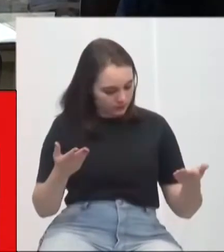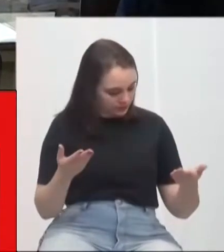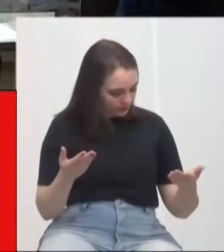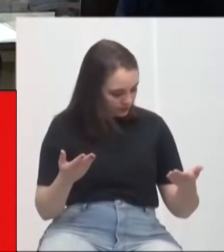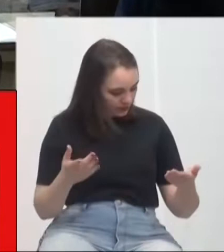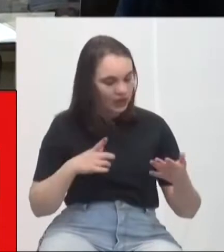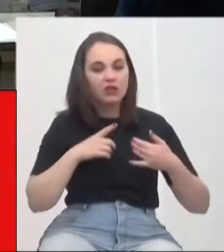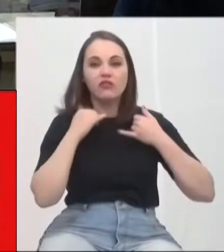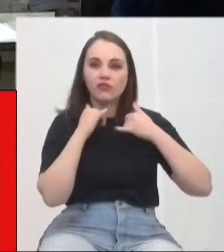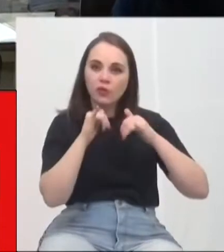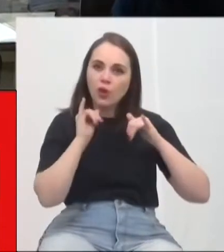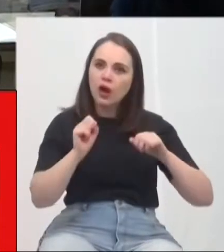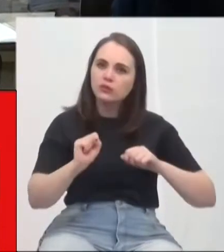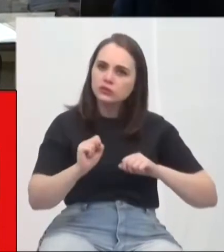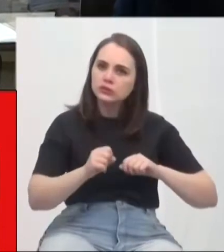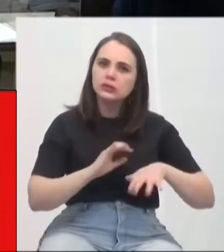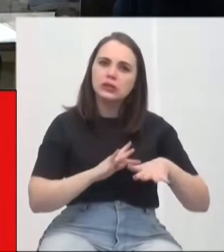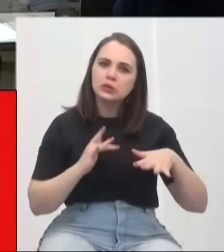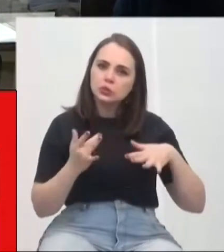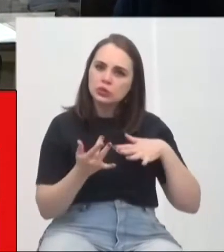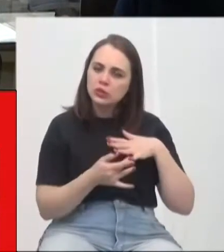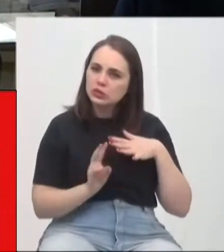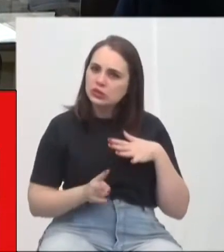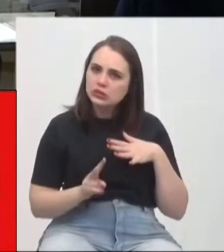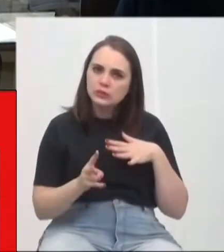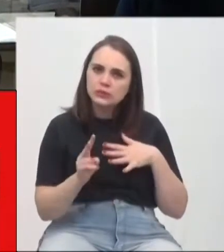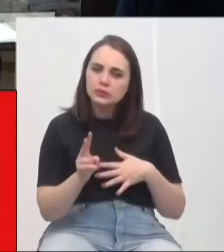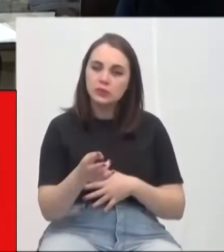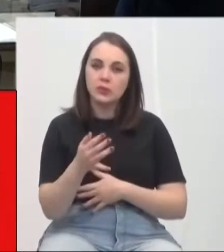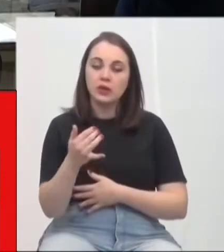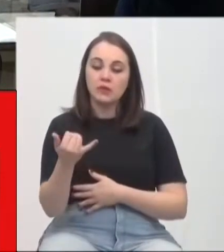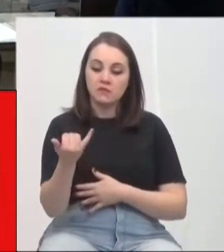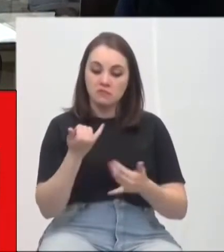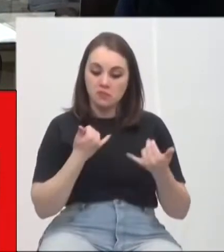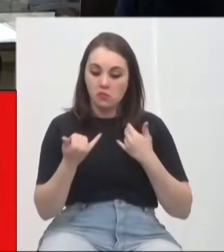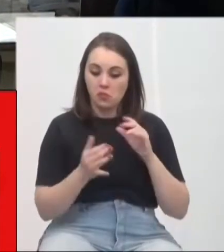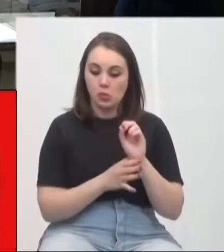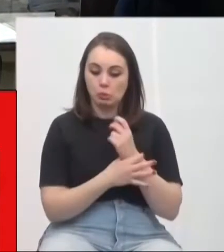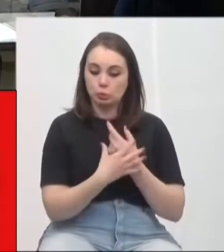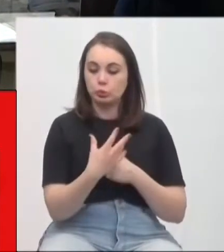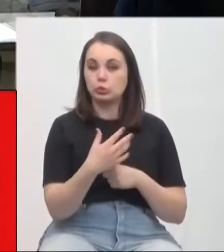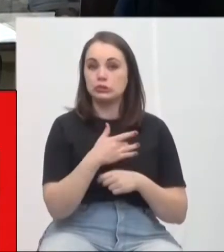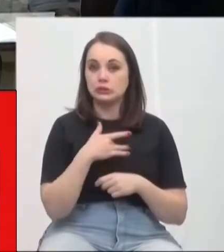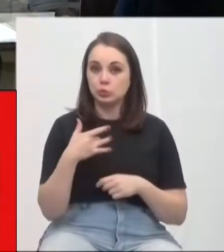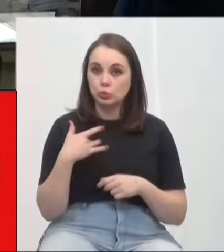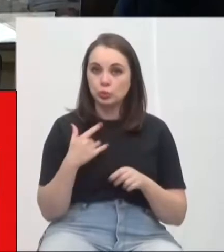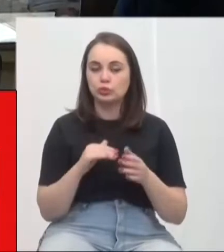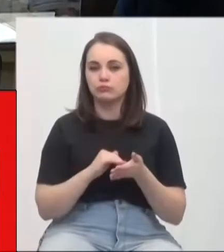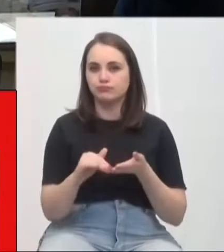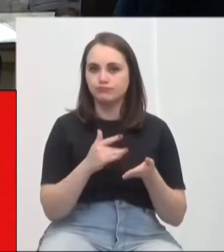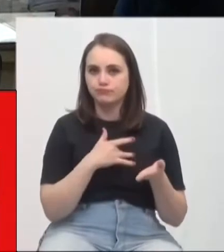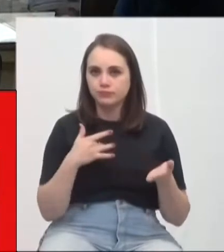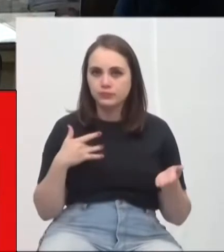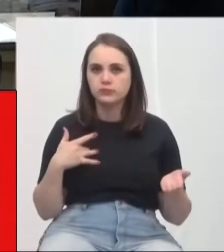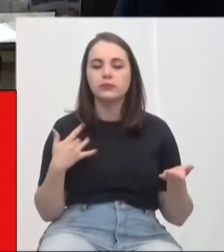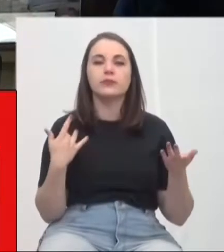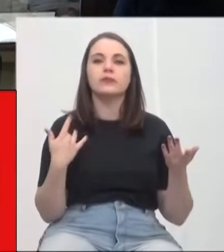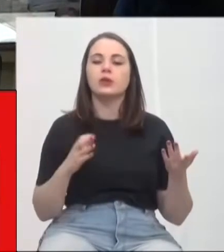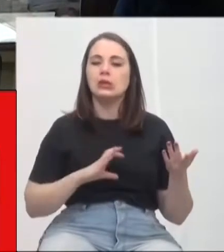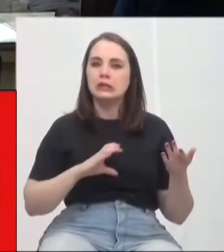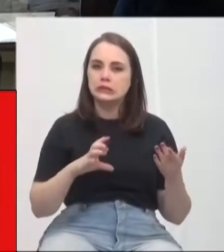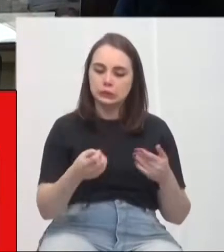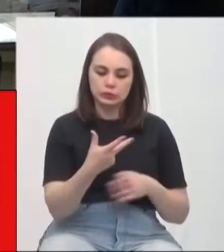divulgado sempre nas minhas redes sociais, cada vez que recebo informativo da vigilância, da Secretaria de Saúde, da Coordenação da Imunização,